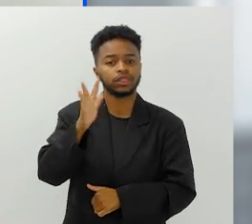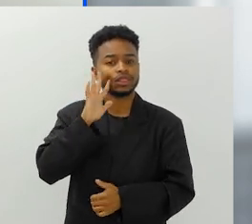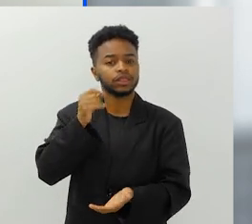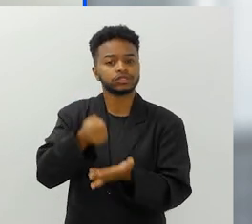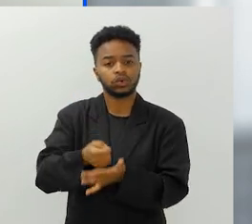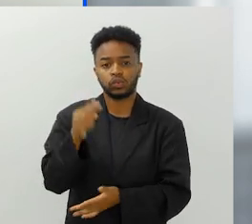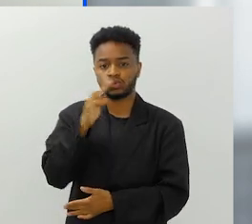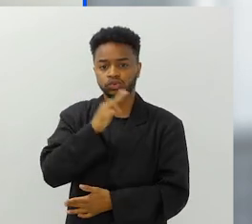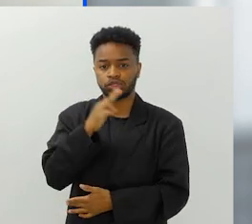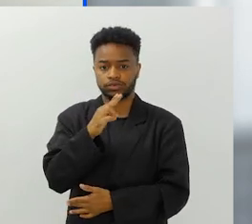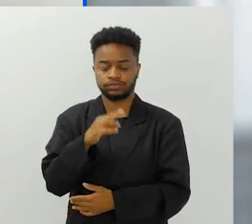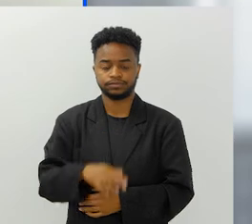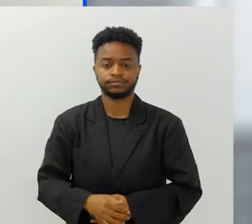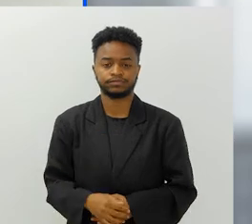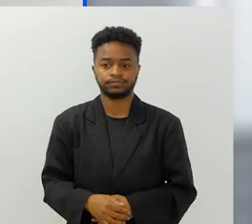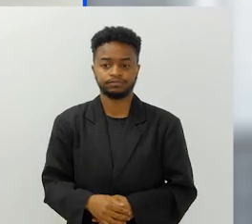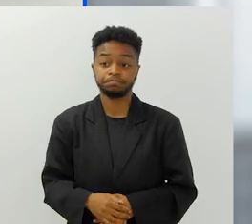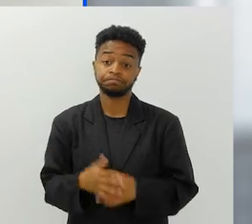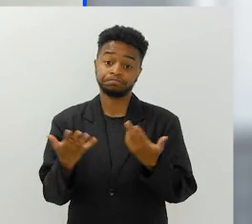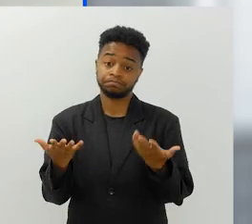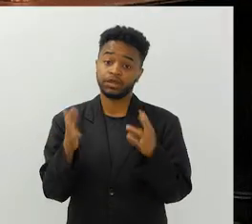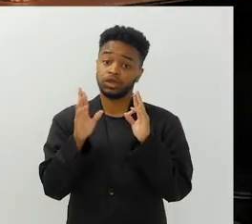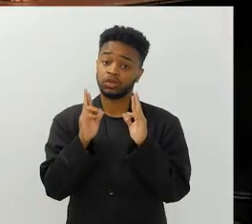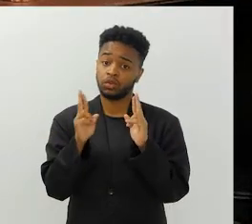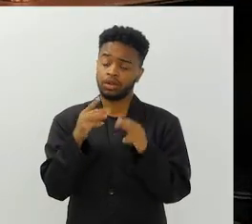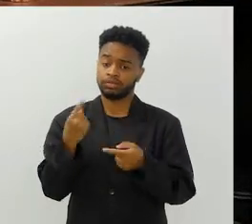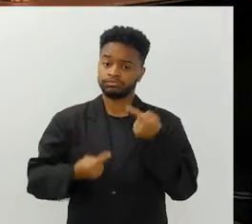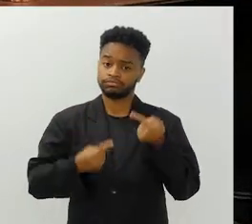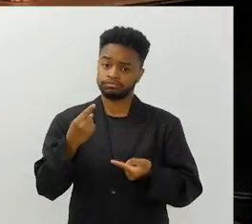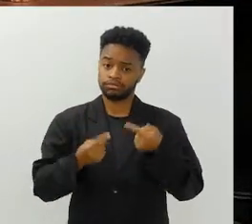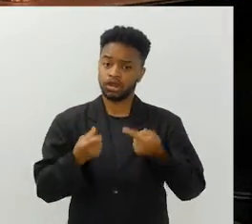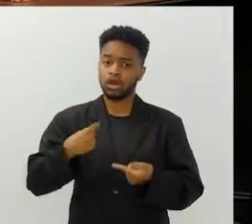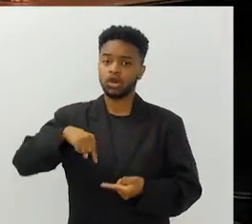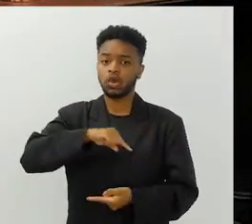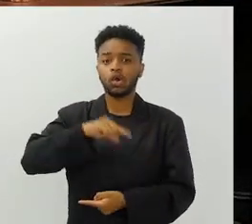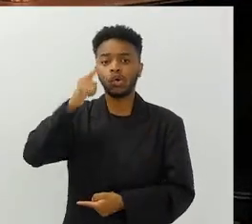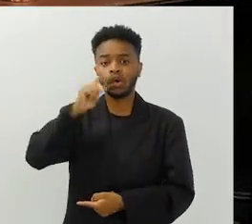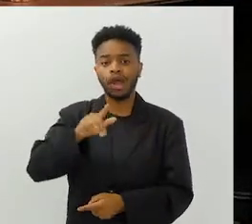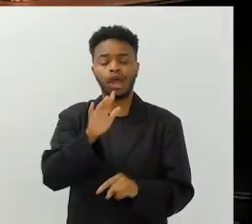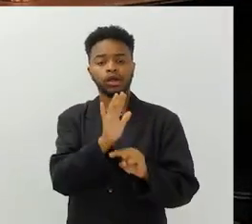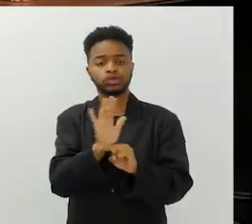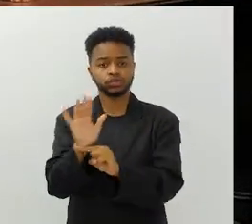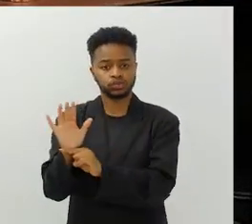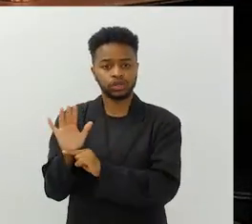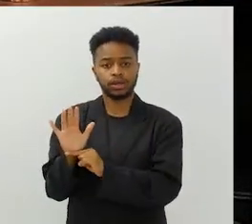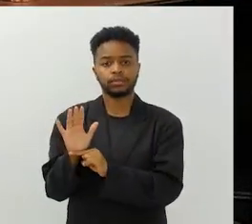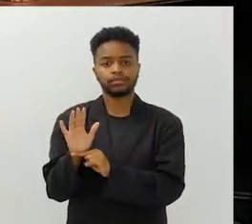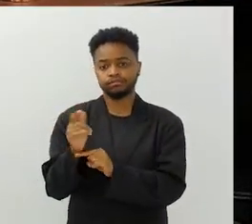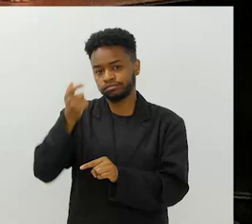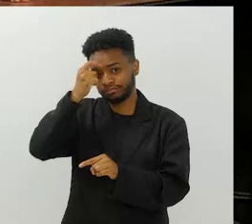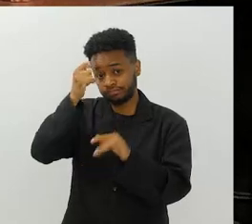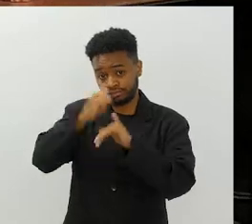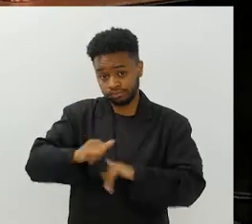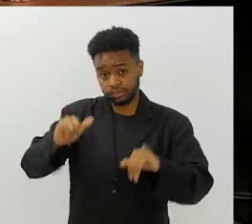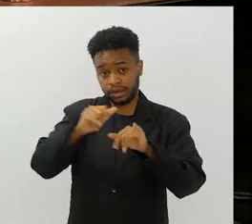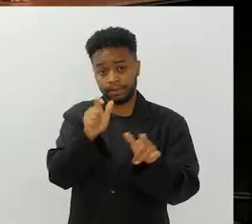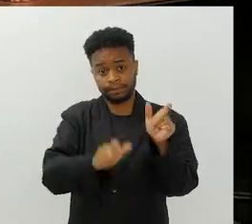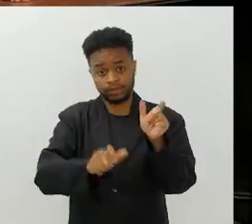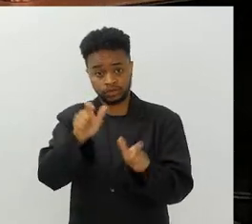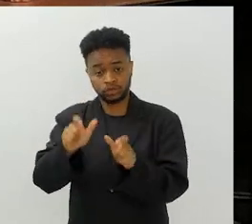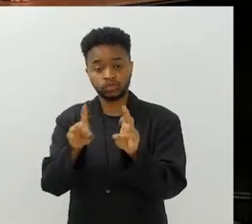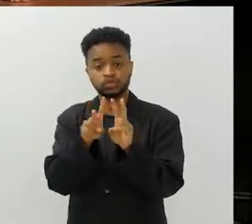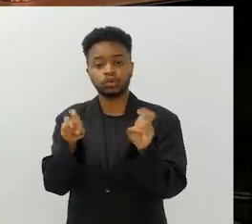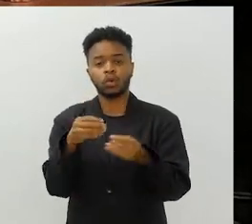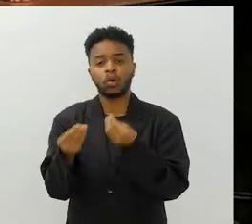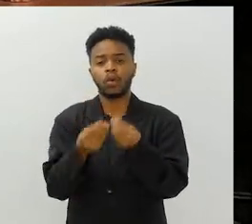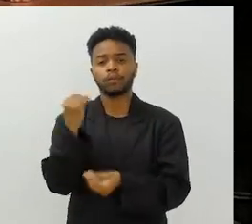muito, muito urgentes hoje pro planeta. Bem, espero que com esse debate a gente tenha contribuído de alguma forma para conscientizar